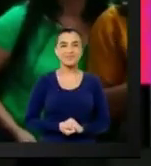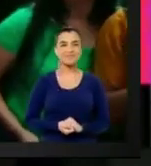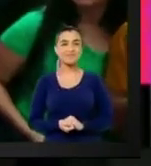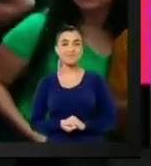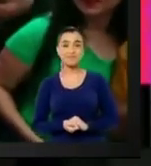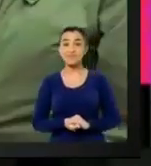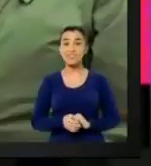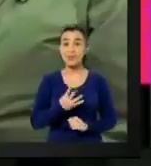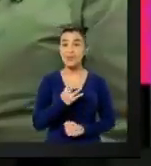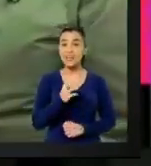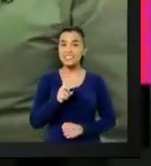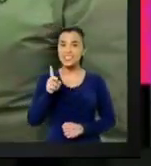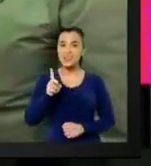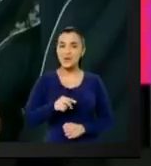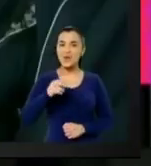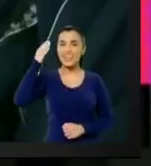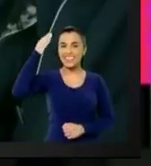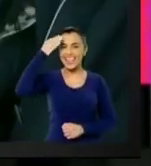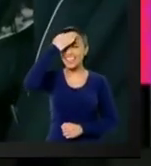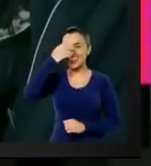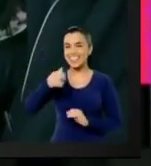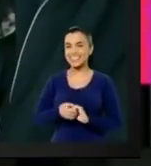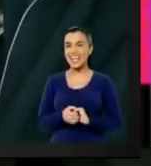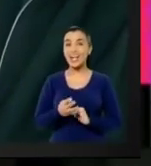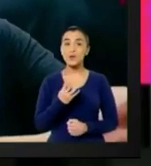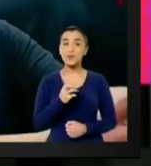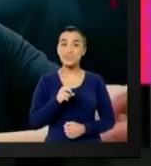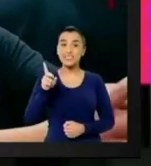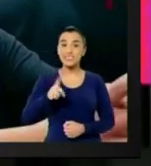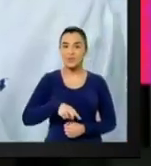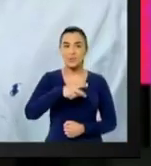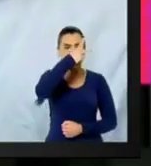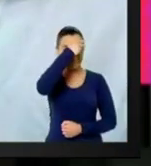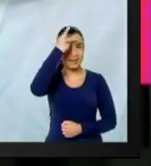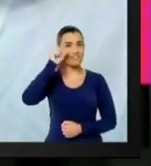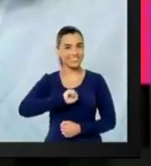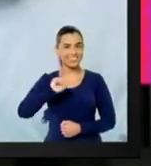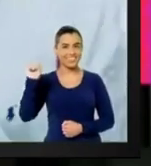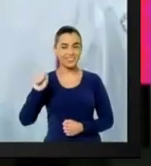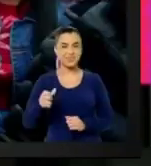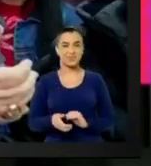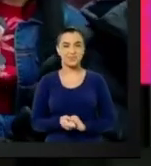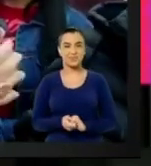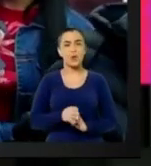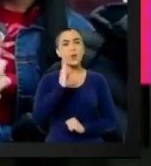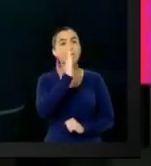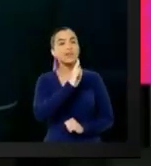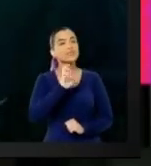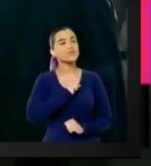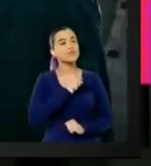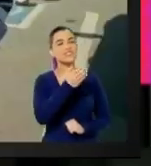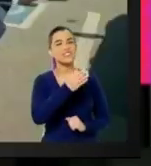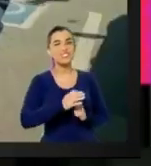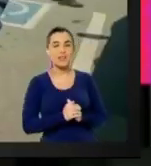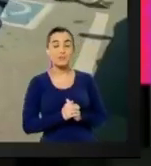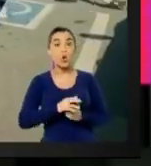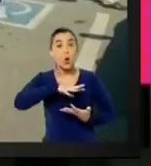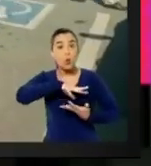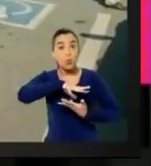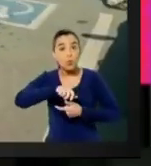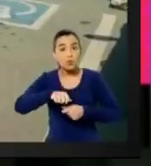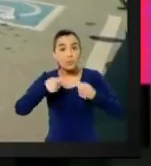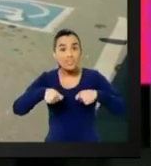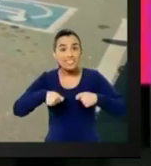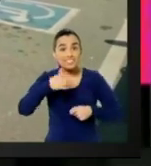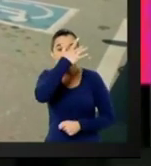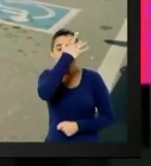do povão. 45 é Datena. 45 é a prefeitão. É de gente